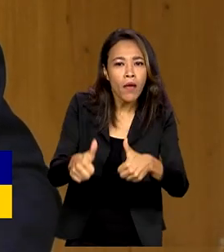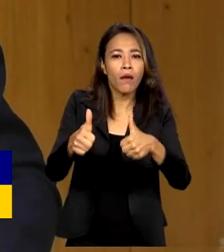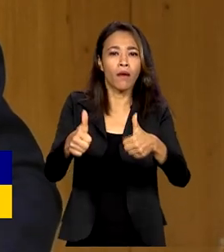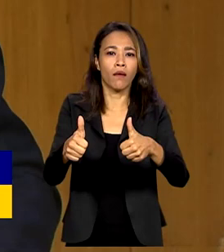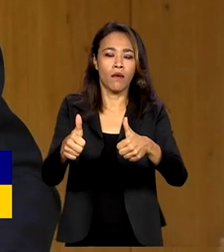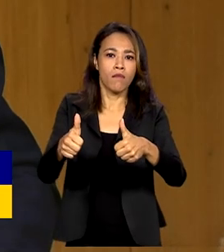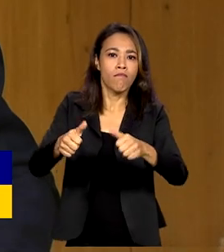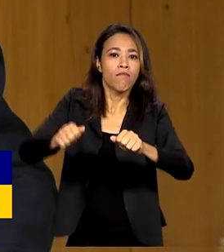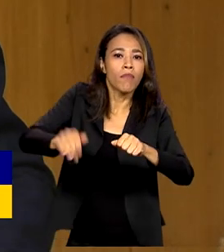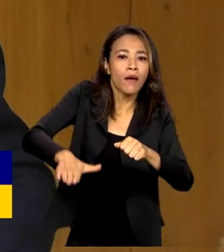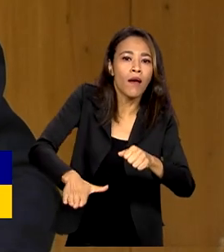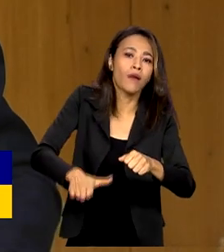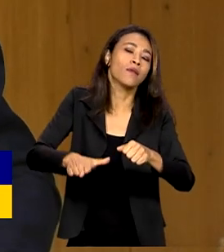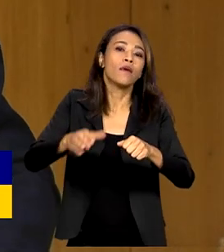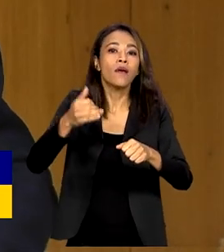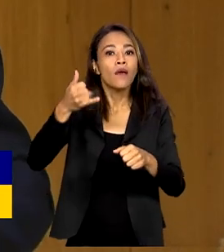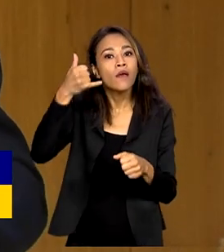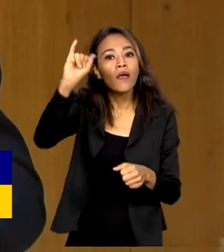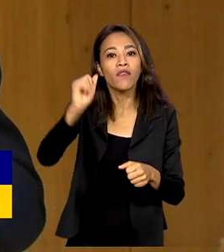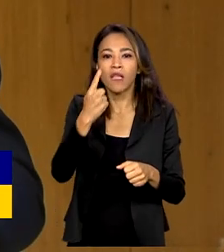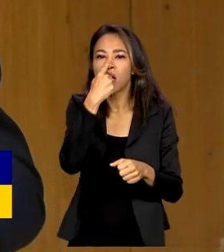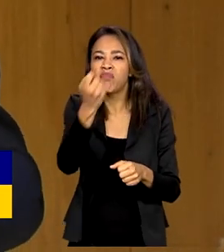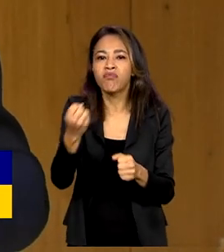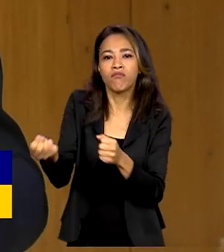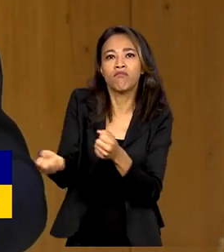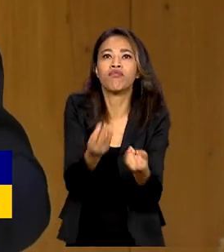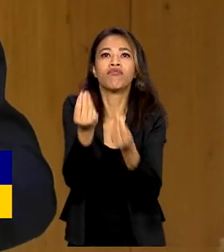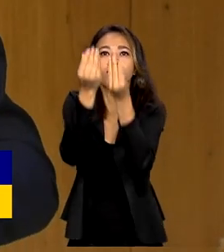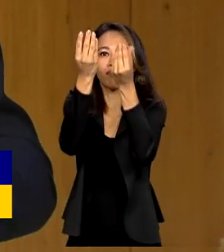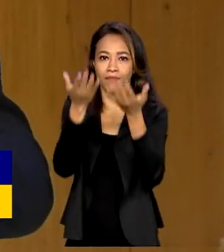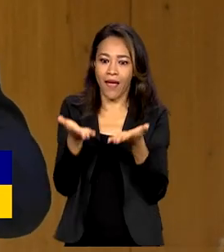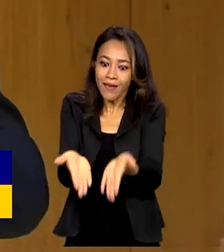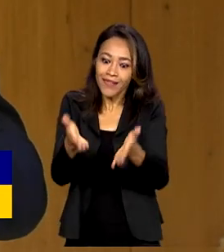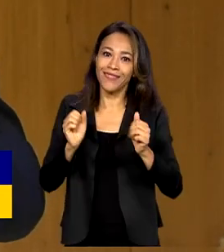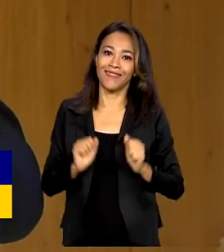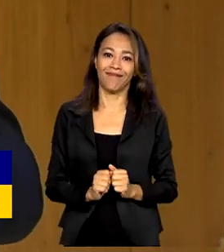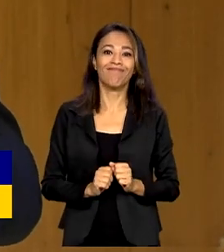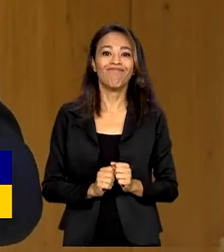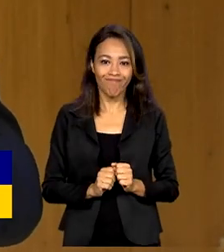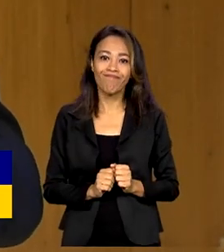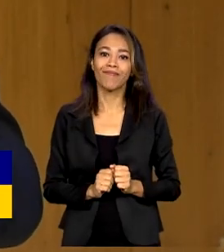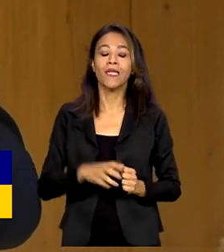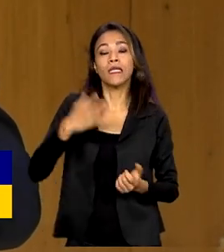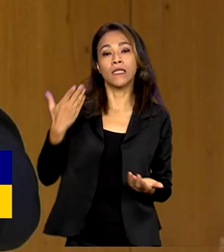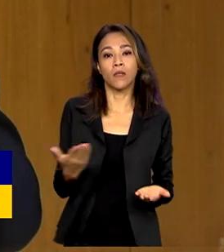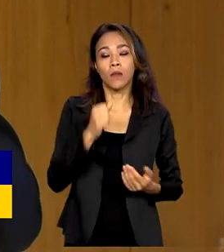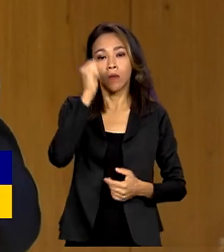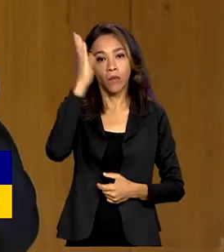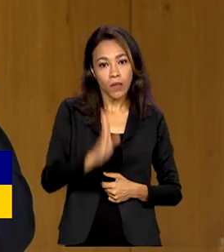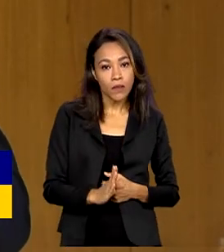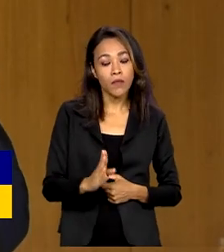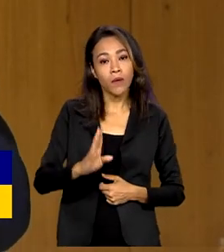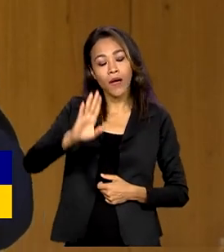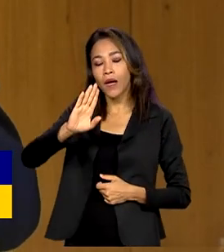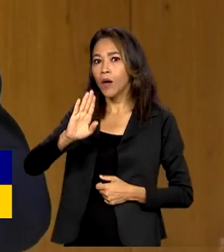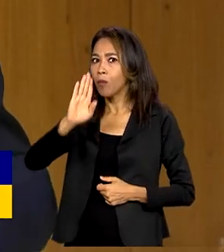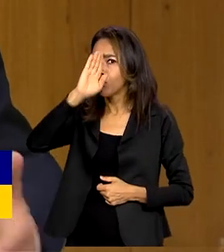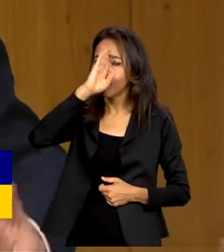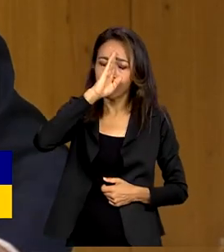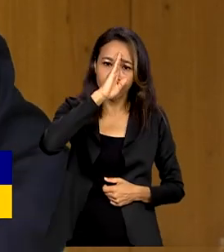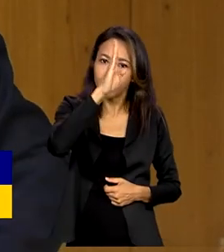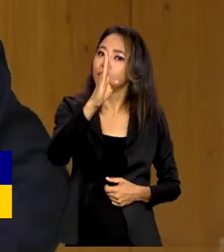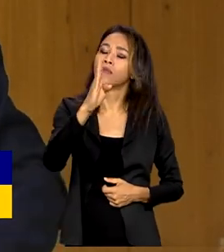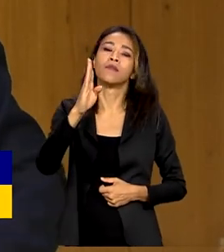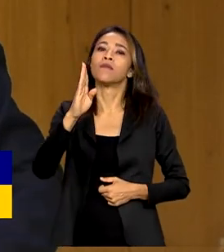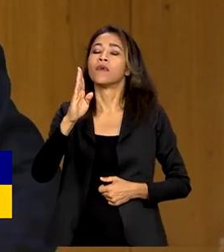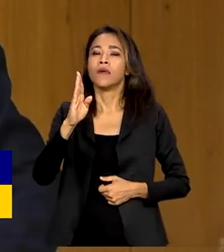emissão de carbono. Emissão de carbono é o Brasil. Então o Brasil é o grande protagonista desse